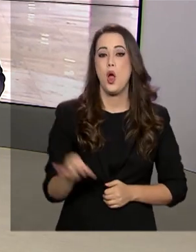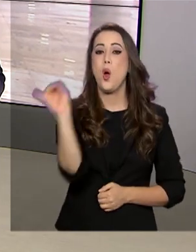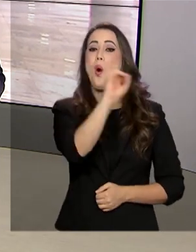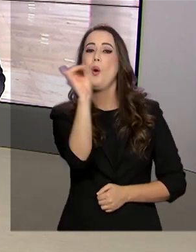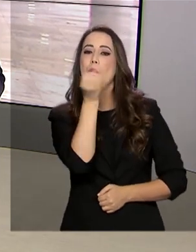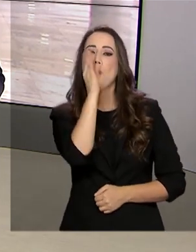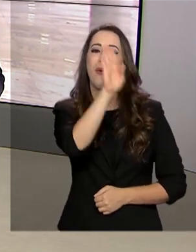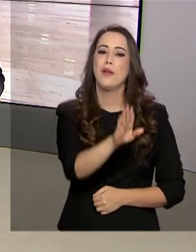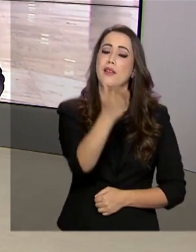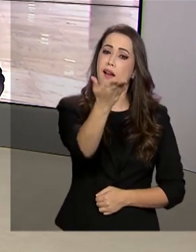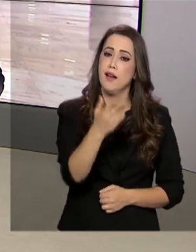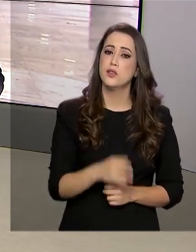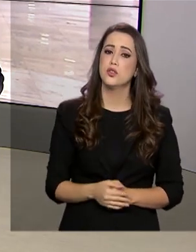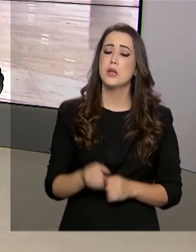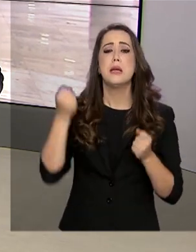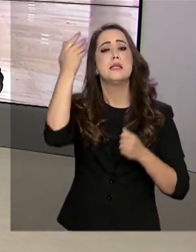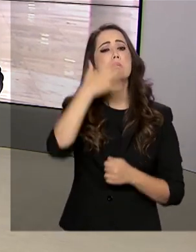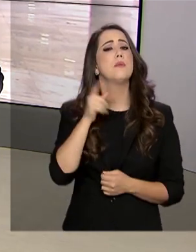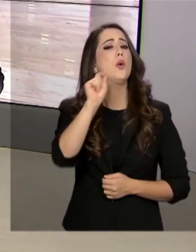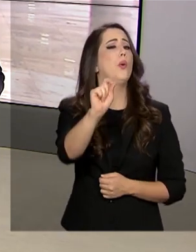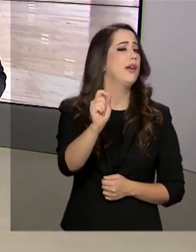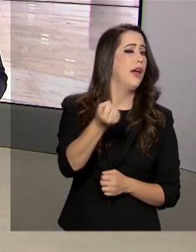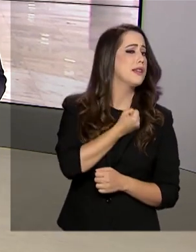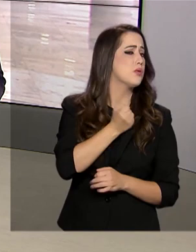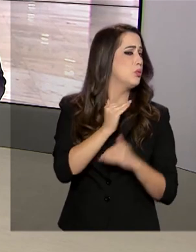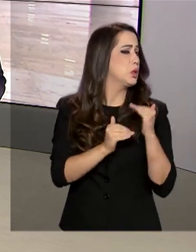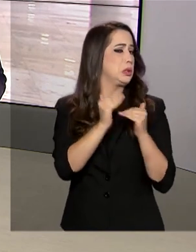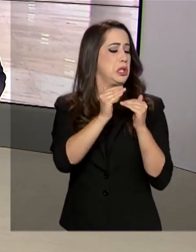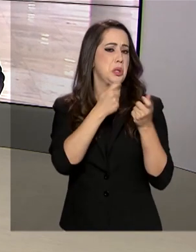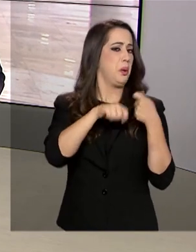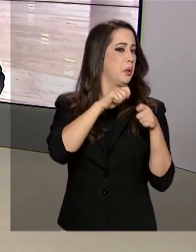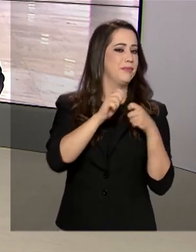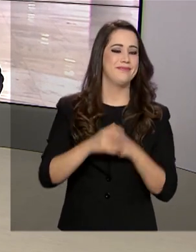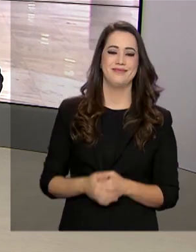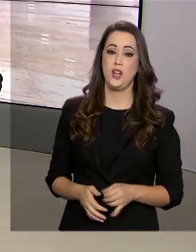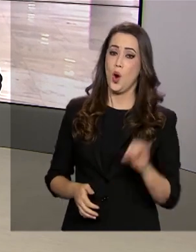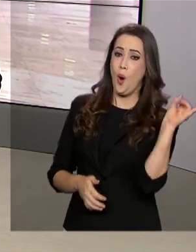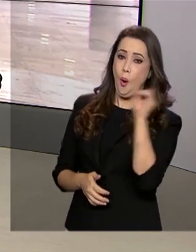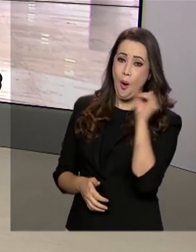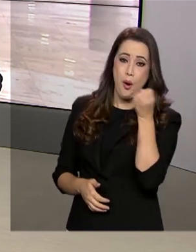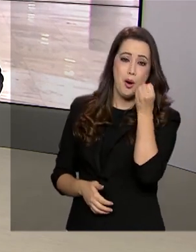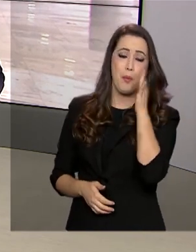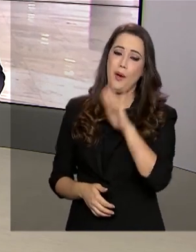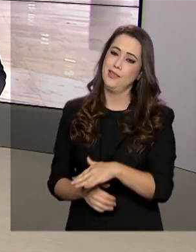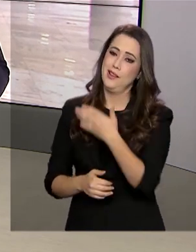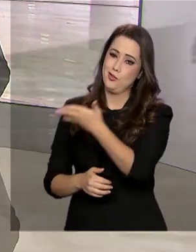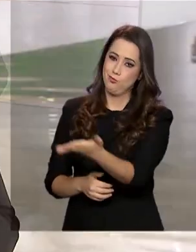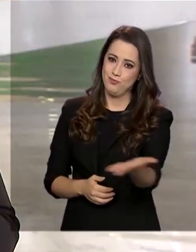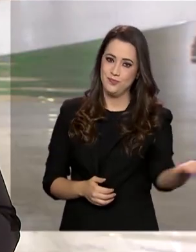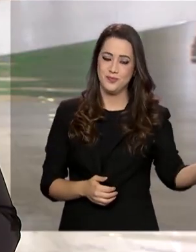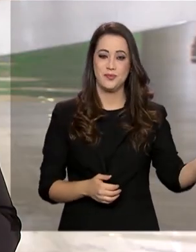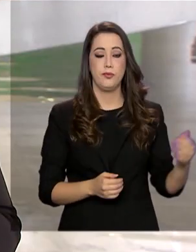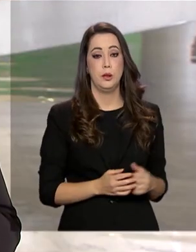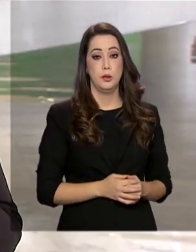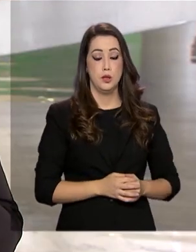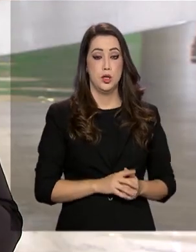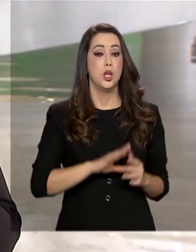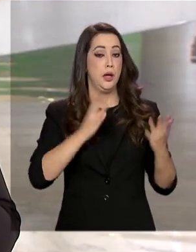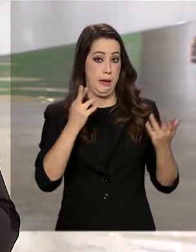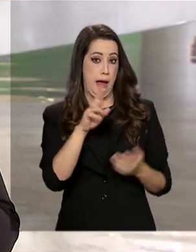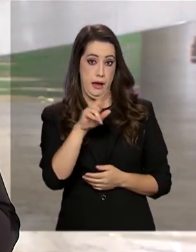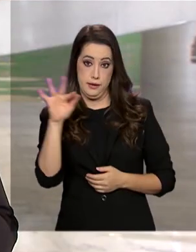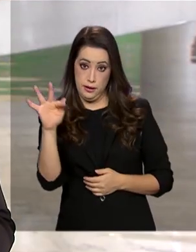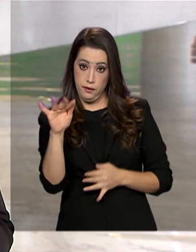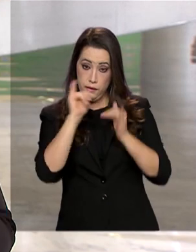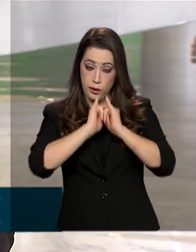Márcia. Explica para a gente o que significam esses números. Roberto, boa tarde para você e boa tarde a todos. Olha só, segundo a Receita Federal, a